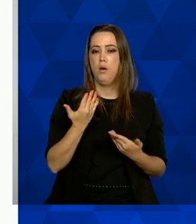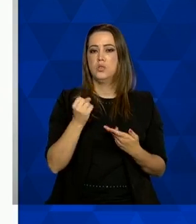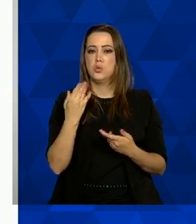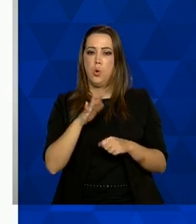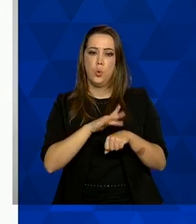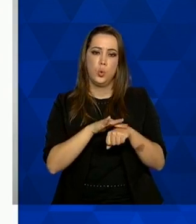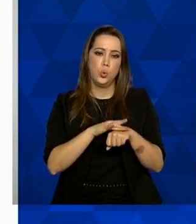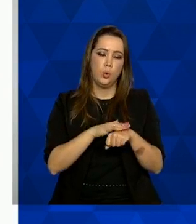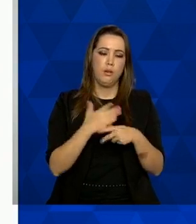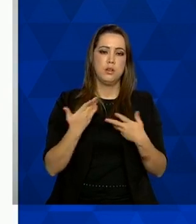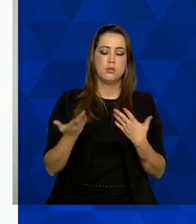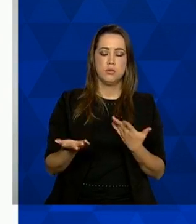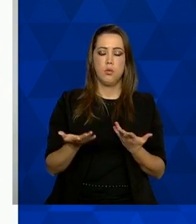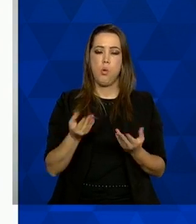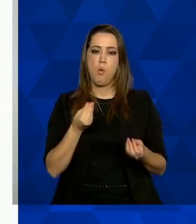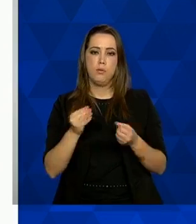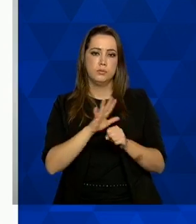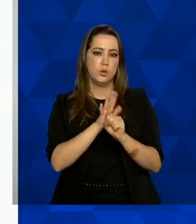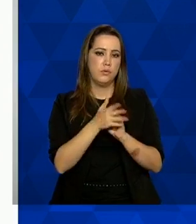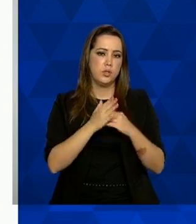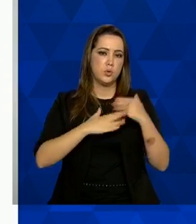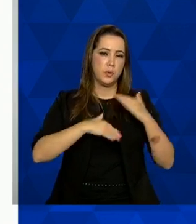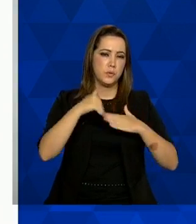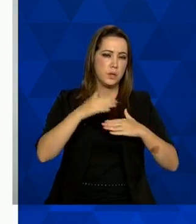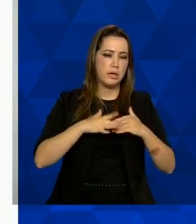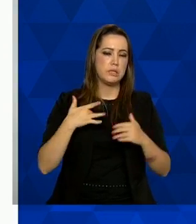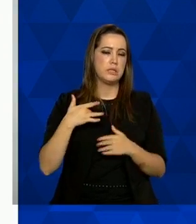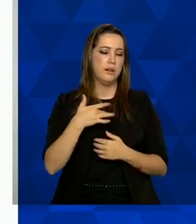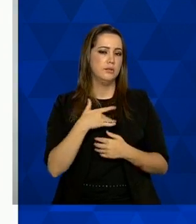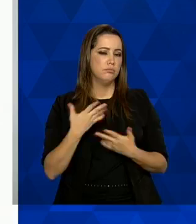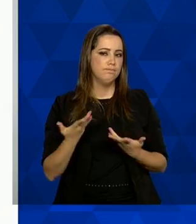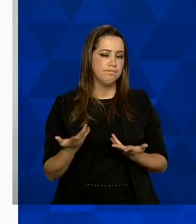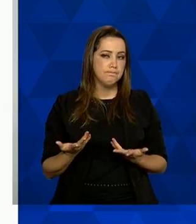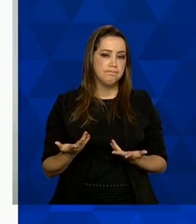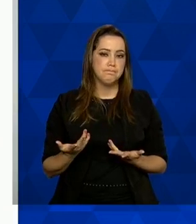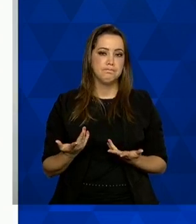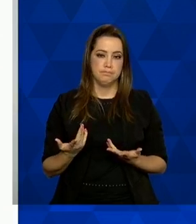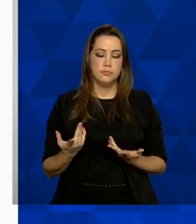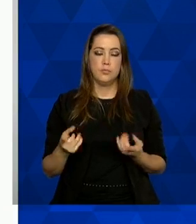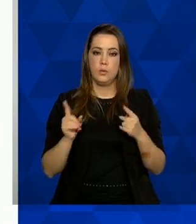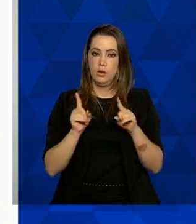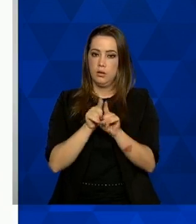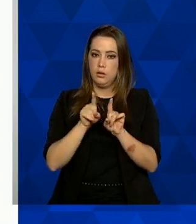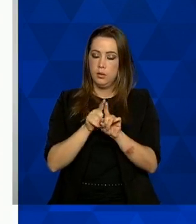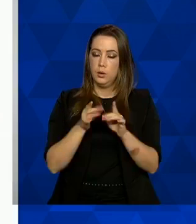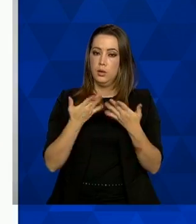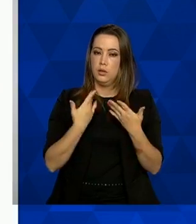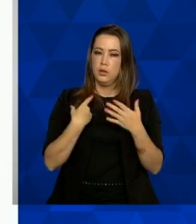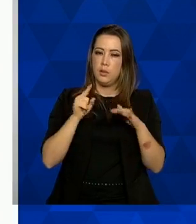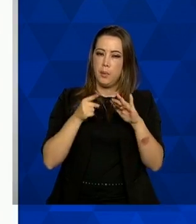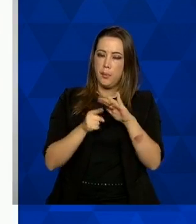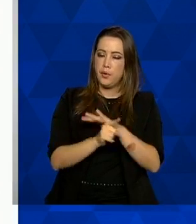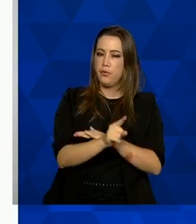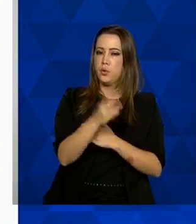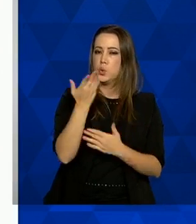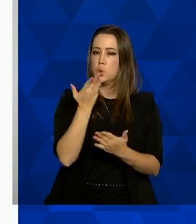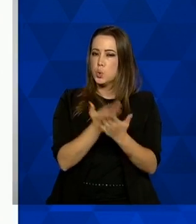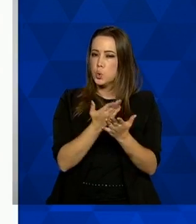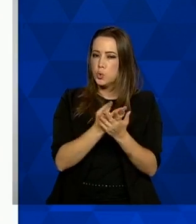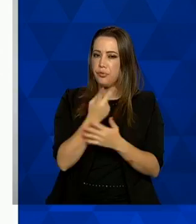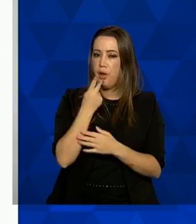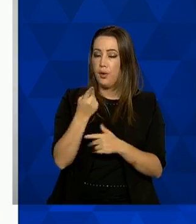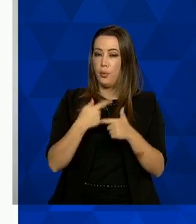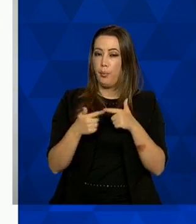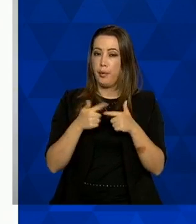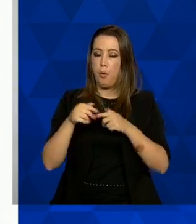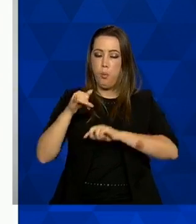os casos de covid em profissionais de saúde um maior aprofundamento em relação a obesidade